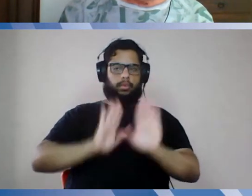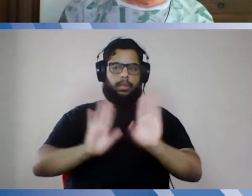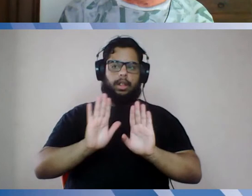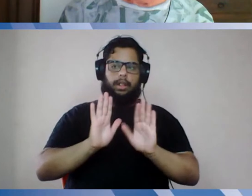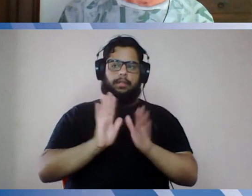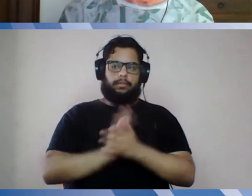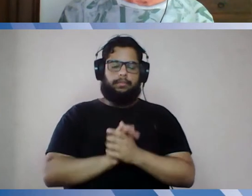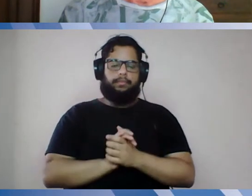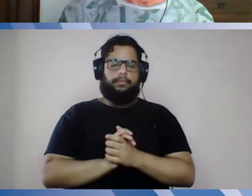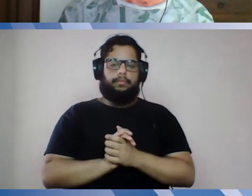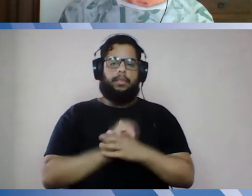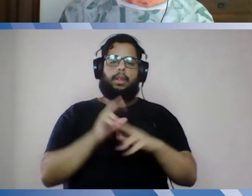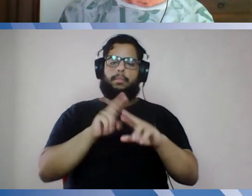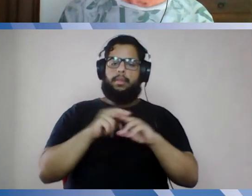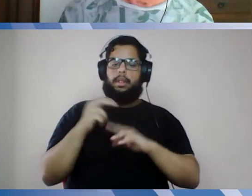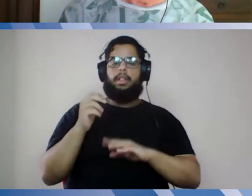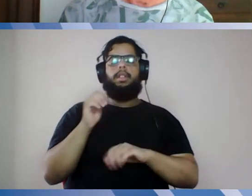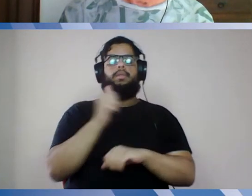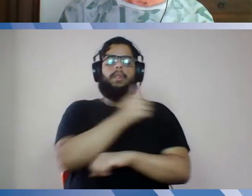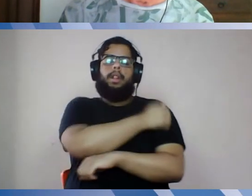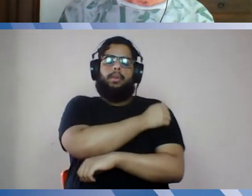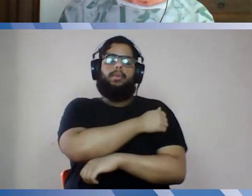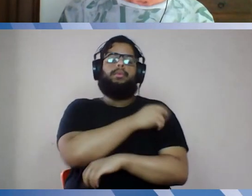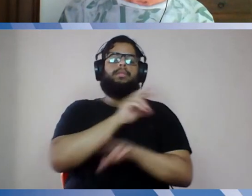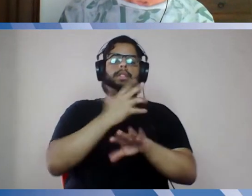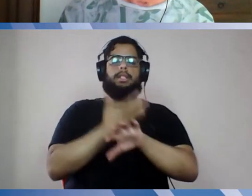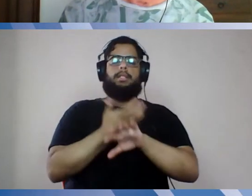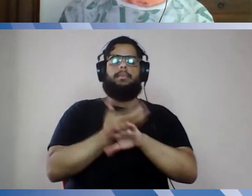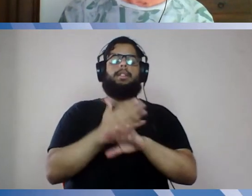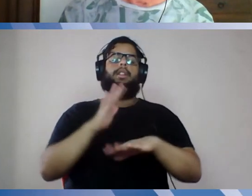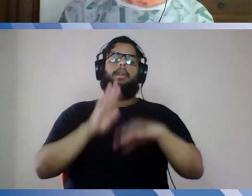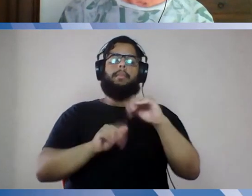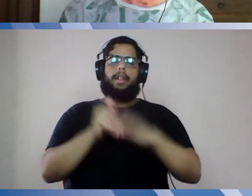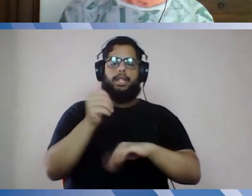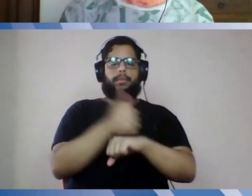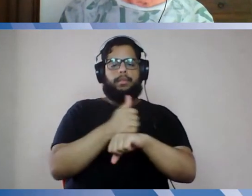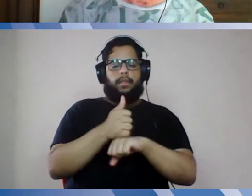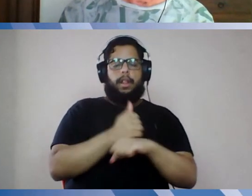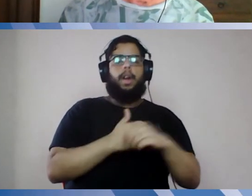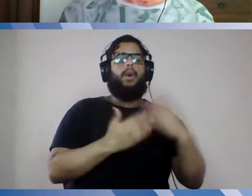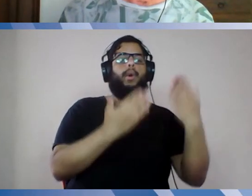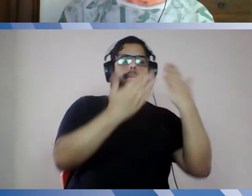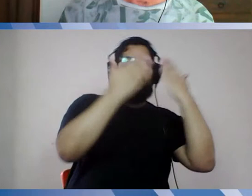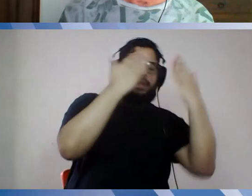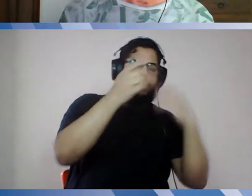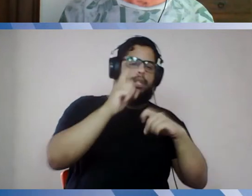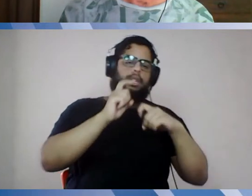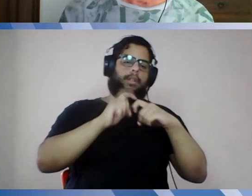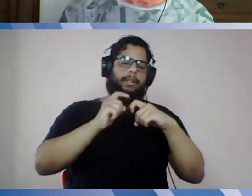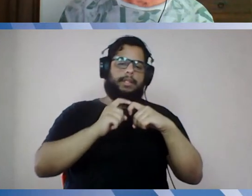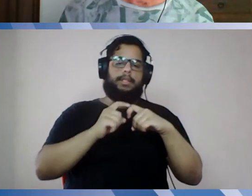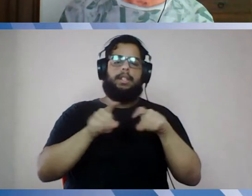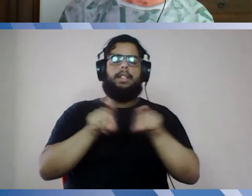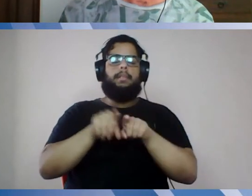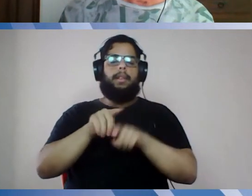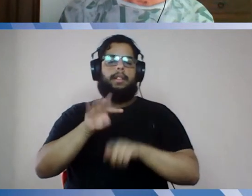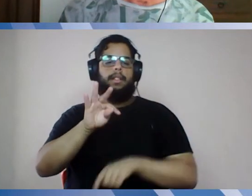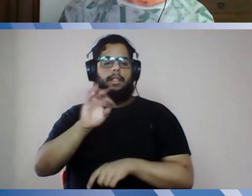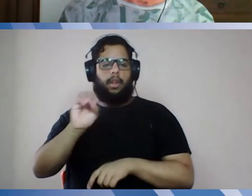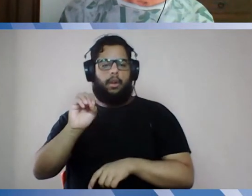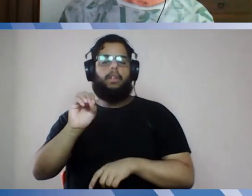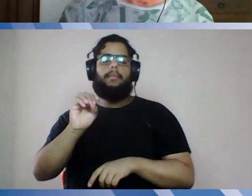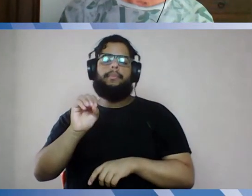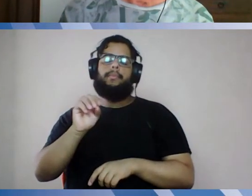por isso, alunos de práticas profissionais, tanto da psicologia, quanto da medicina, e outras práticas da TO, também